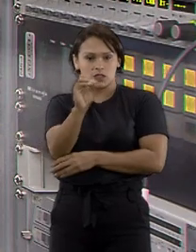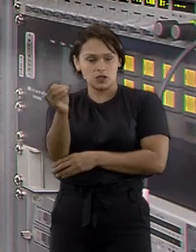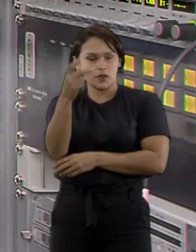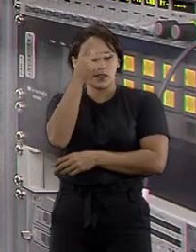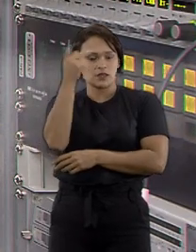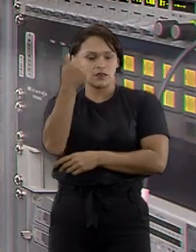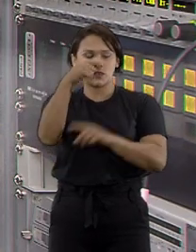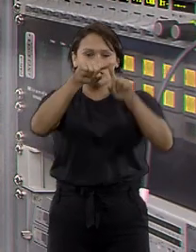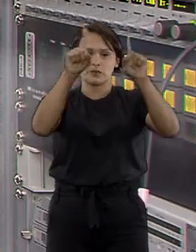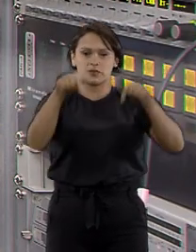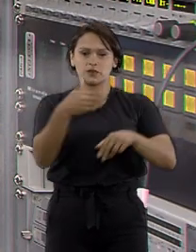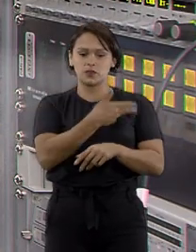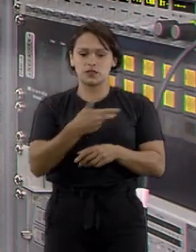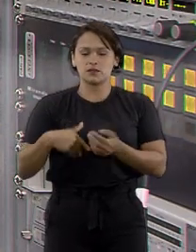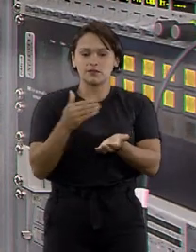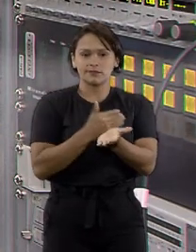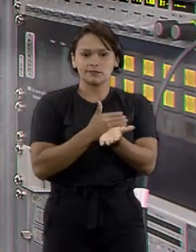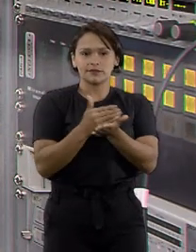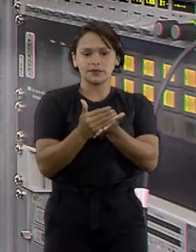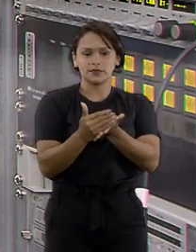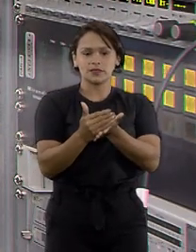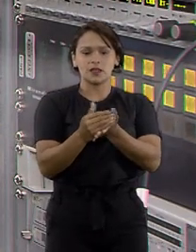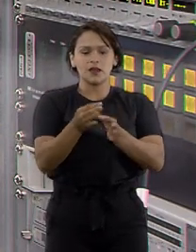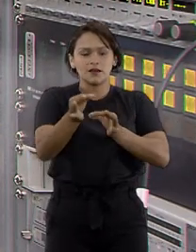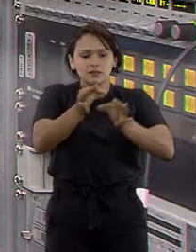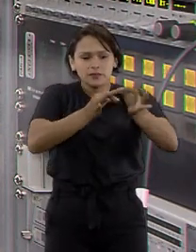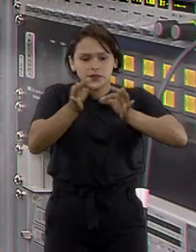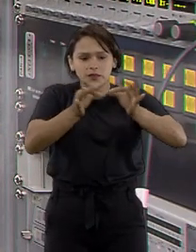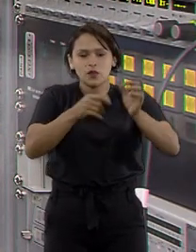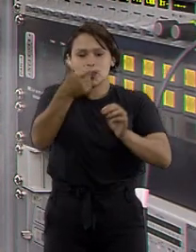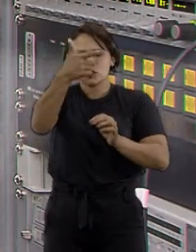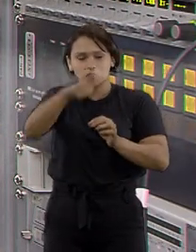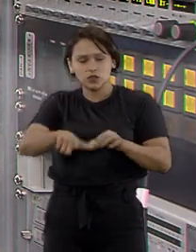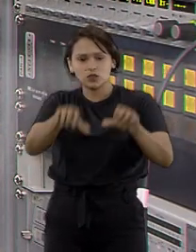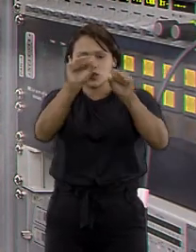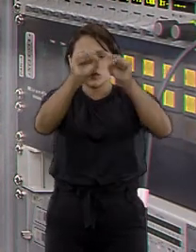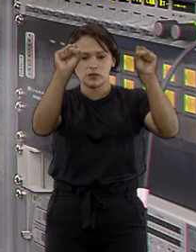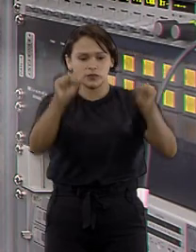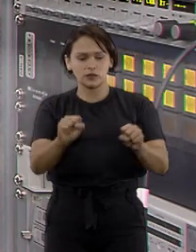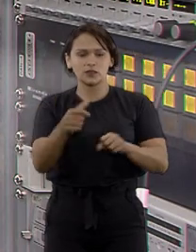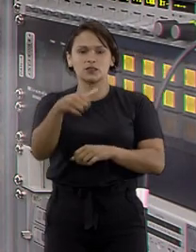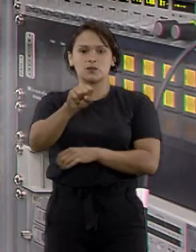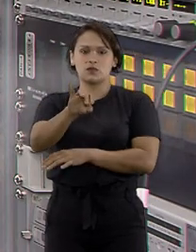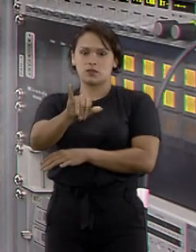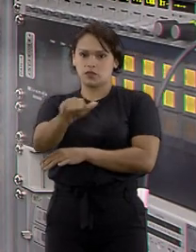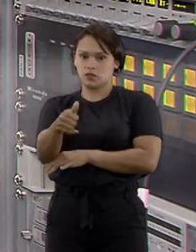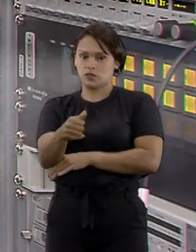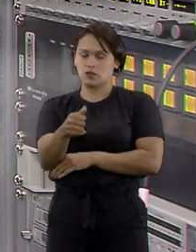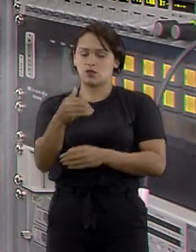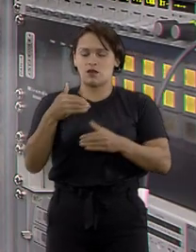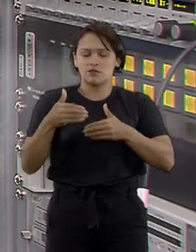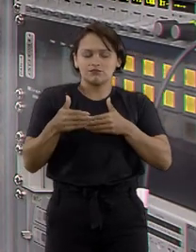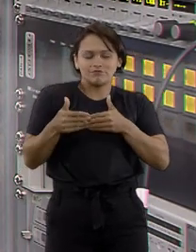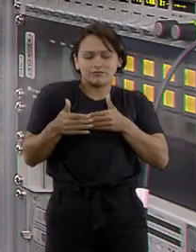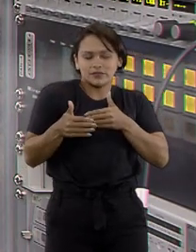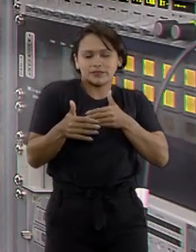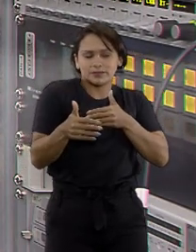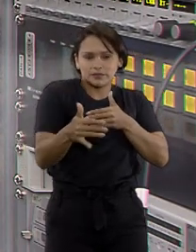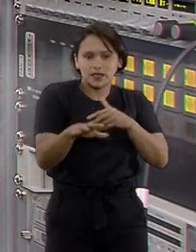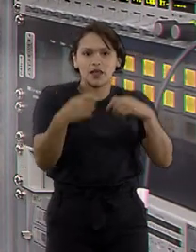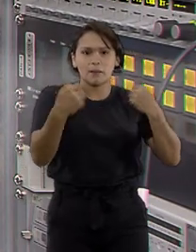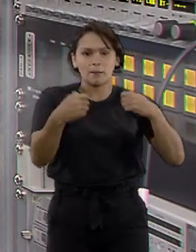50 servidores do STJ deu início ao trabalho de reconstrução da rede e restabelecimento dos sistemas. Um processo